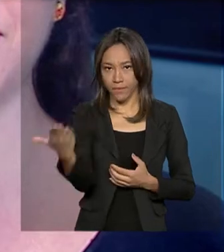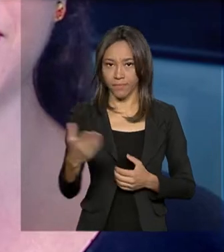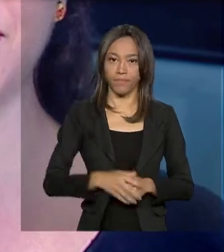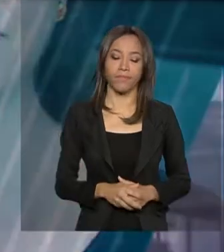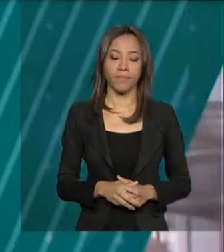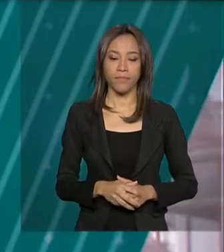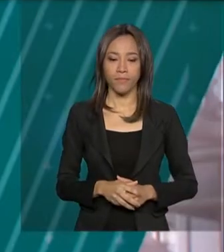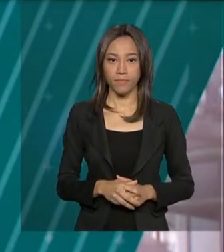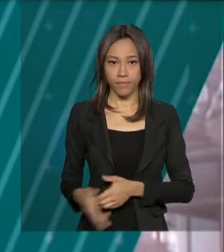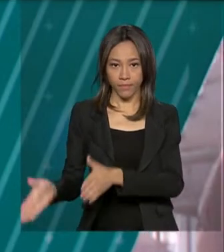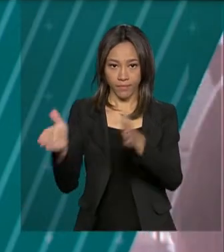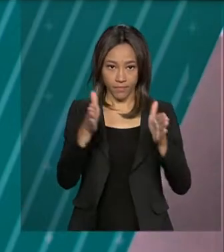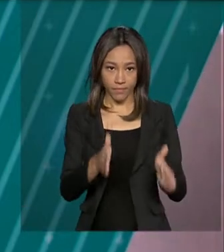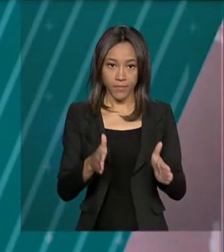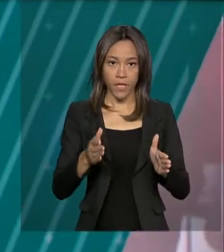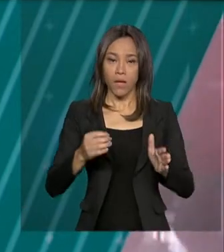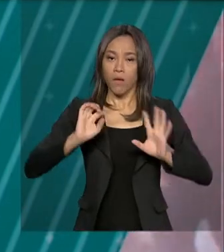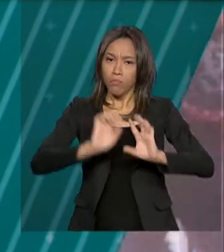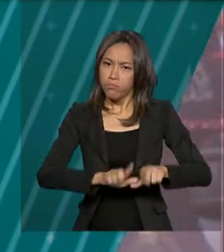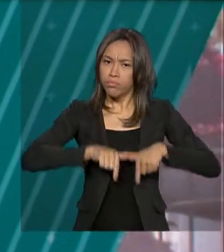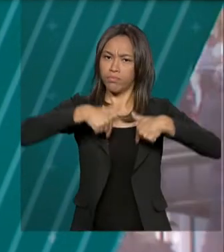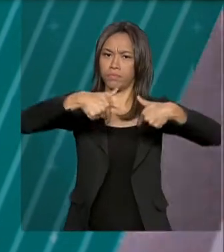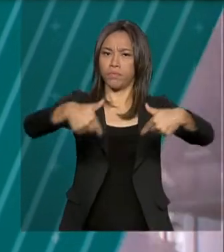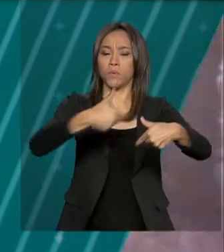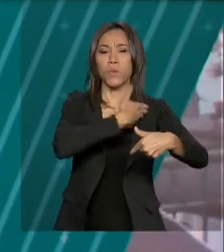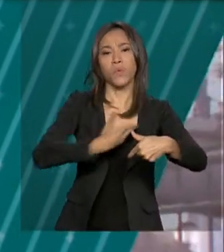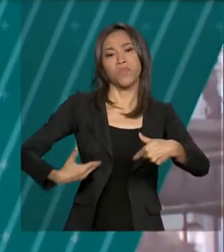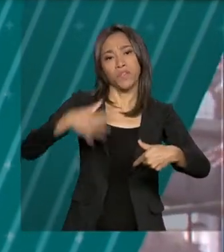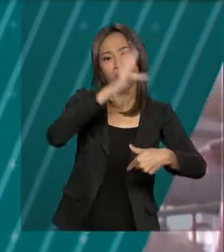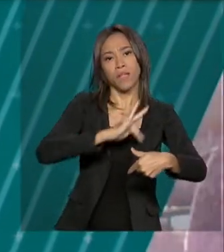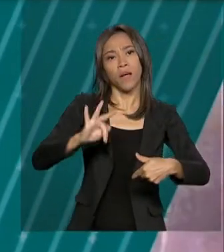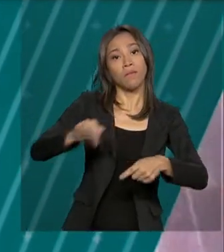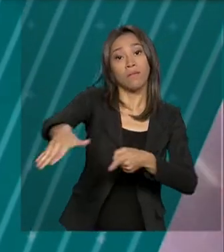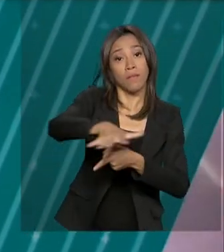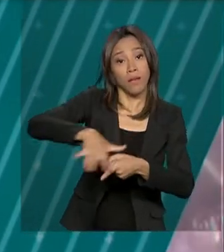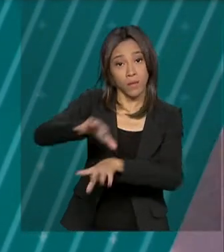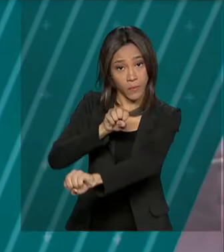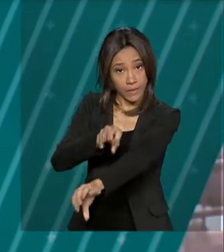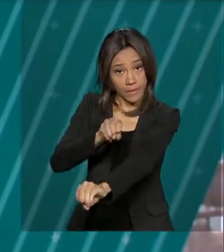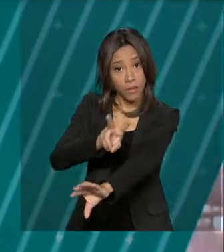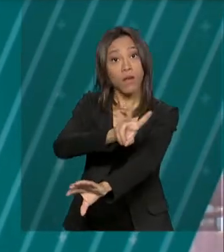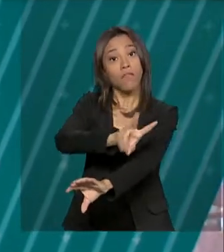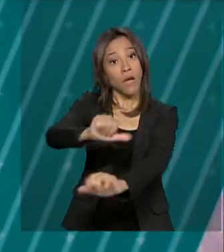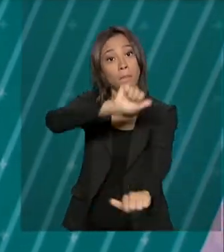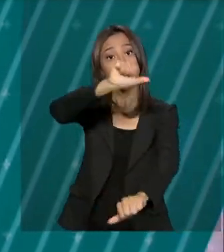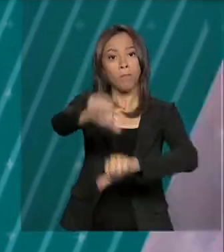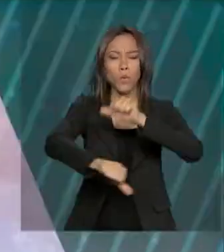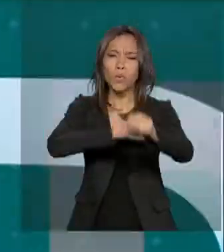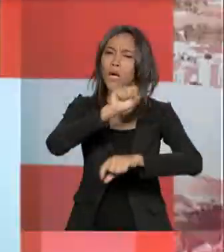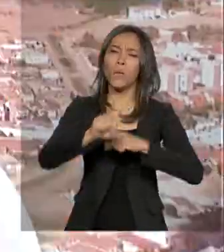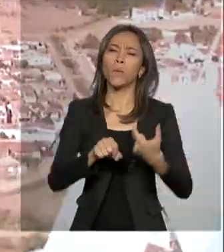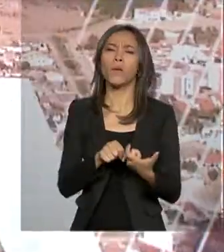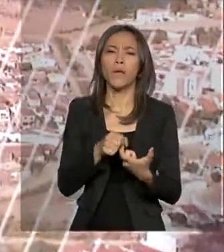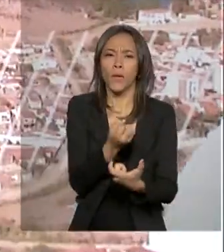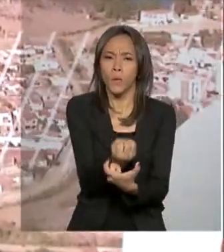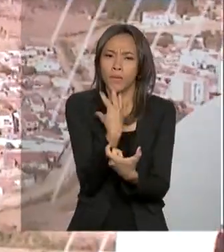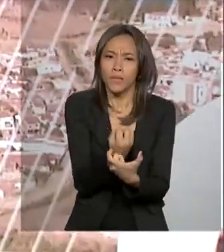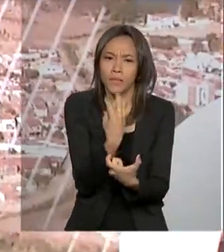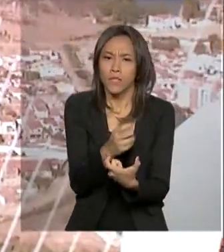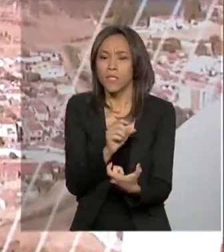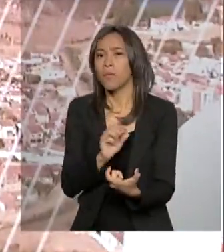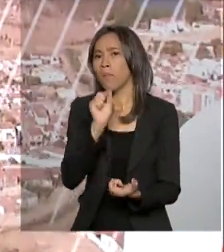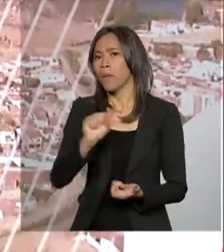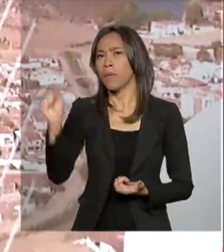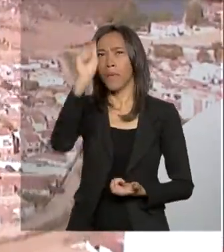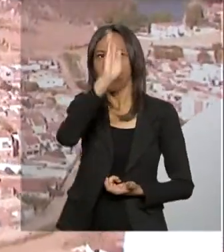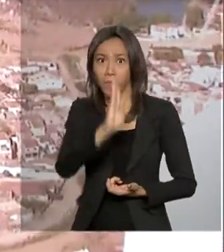As ações do governo federal na área da educação devem mudar a política de alfabetização em todo o país no